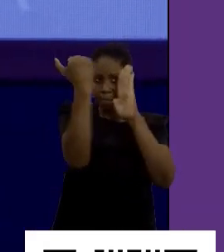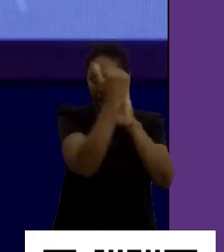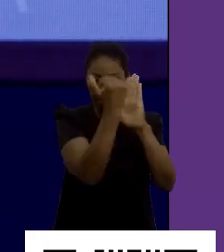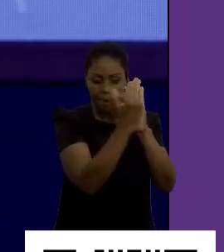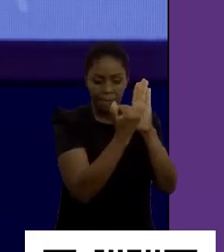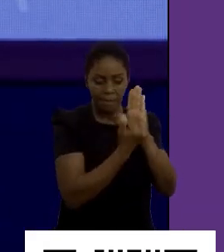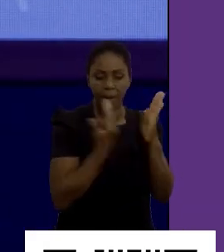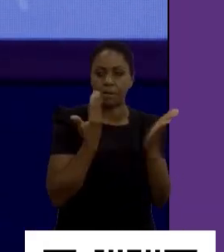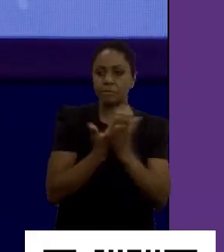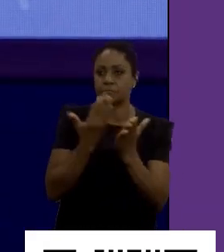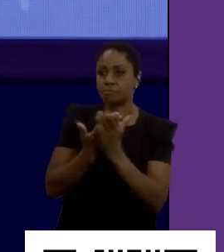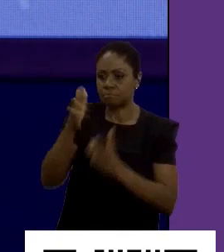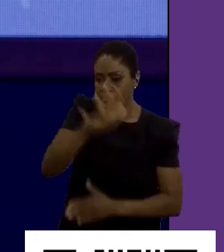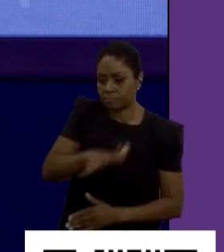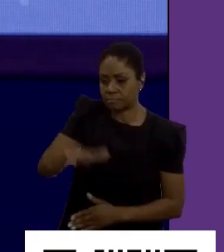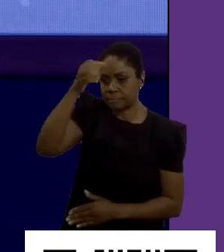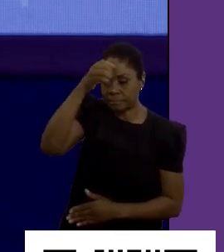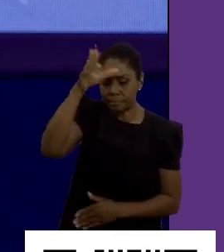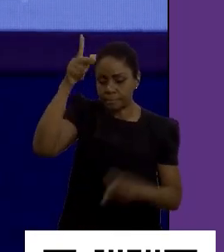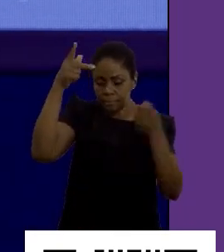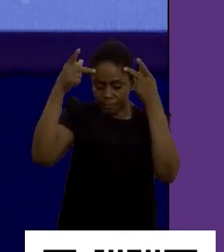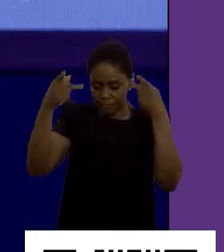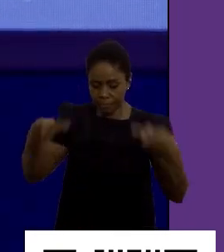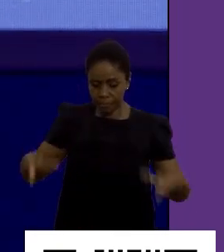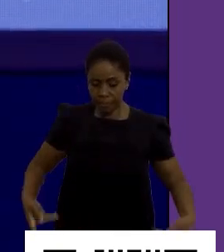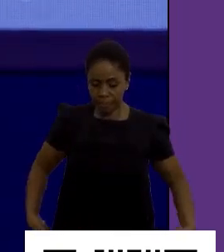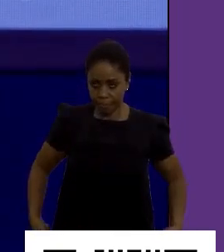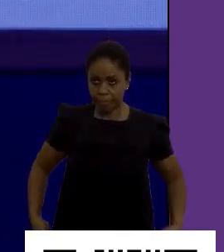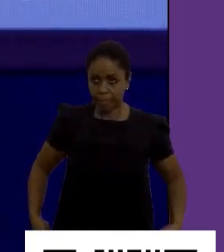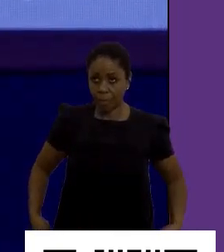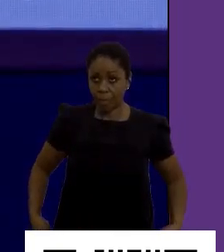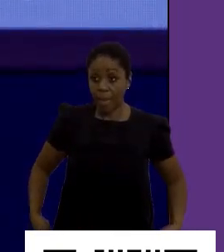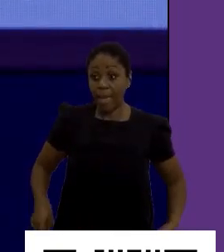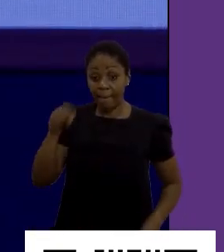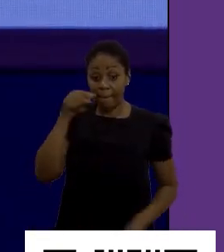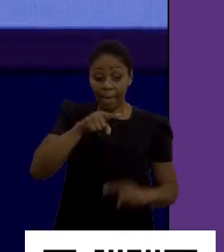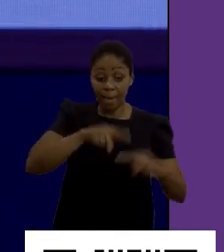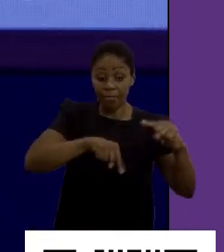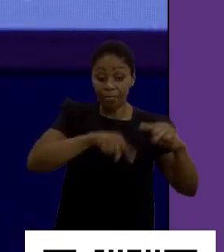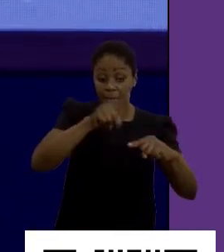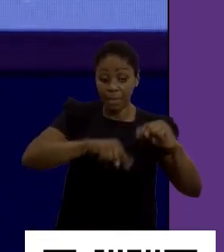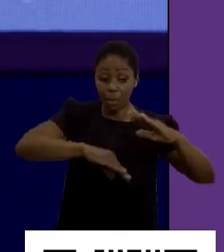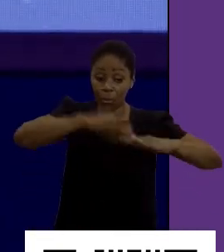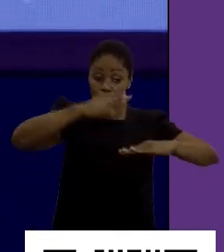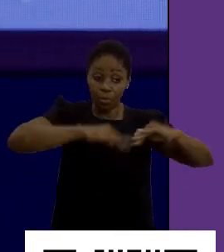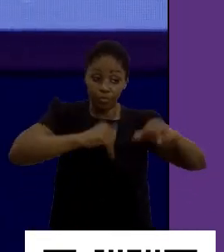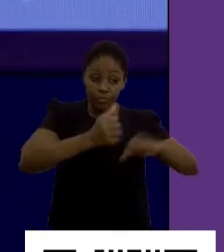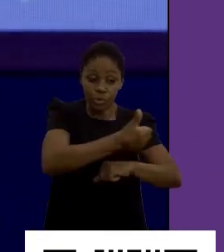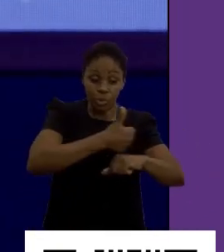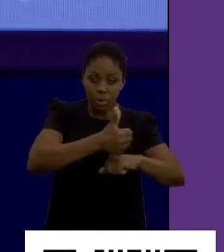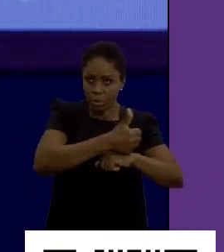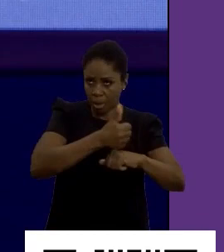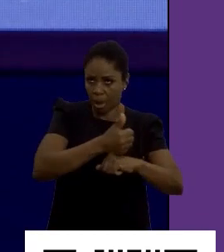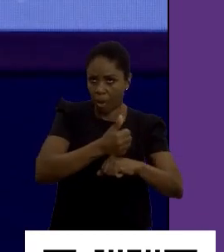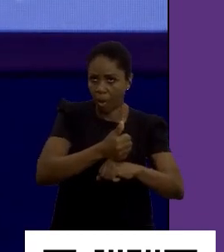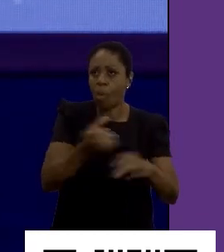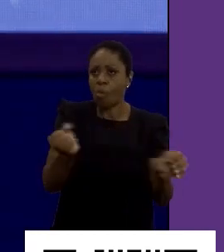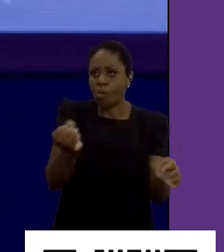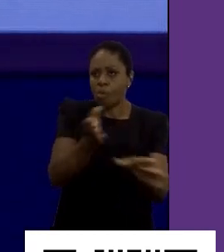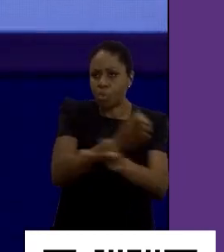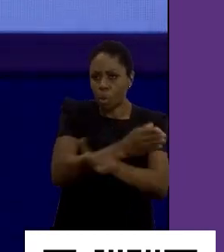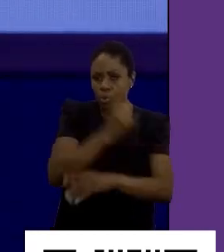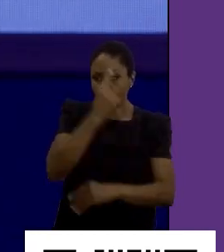área do conhecimento do comportamento humano. Como tal, ela é uma ferramenta em que o profissional que se habilita como analista de perfil